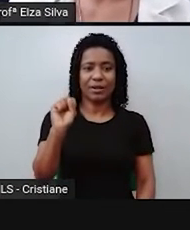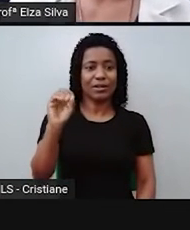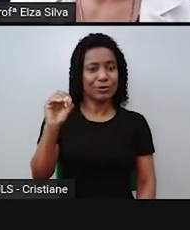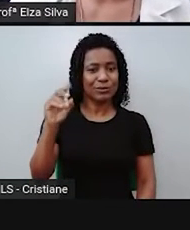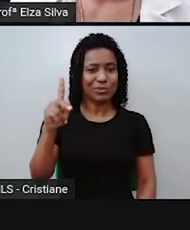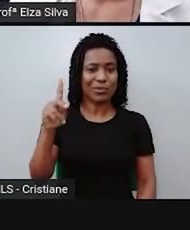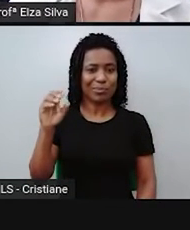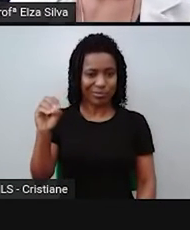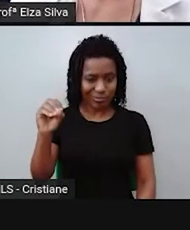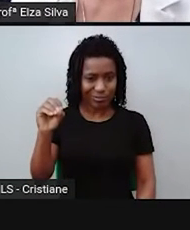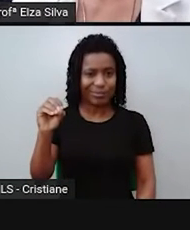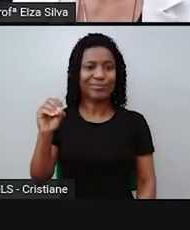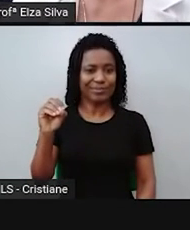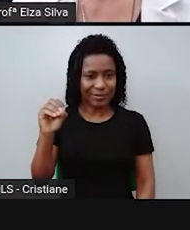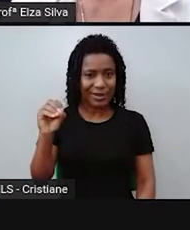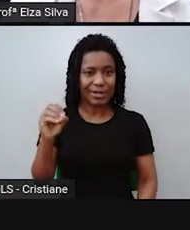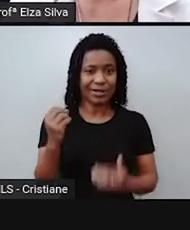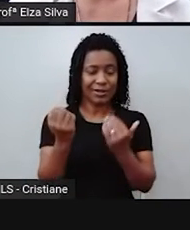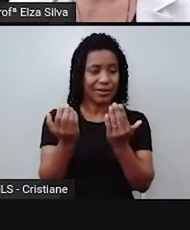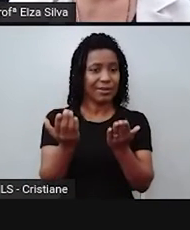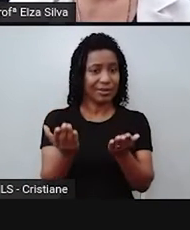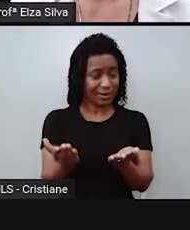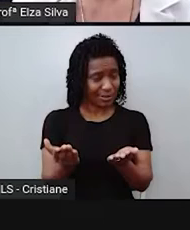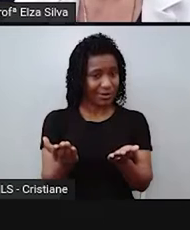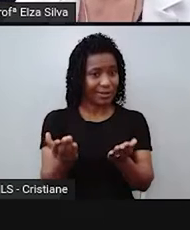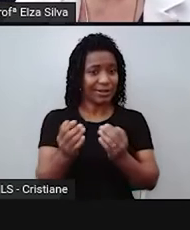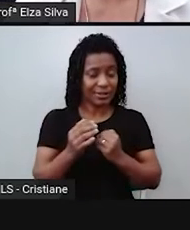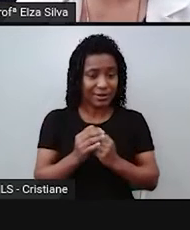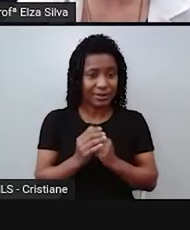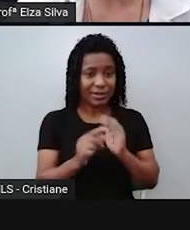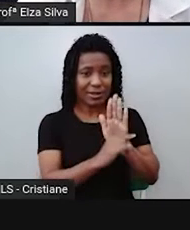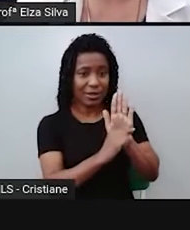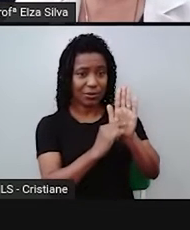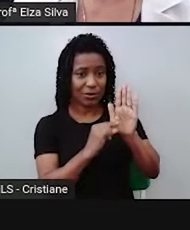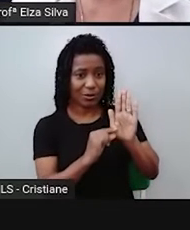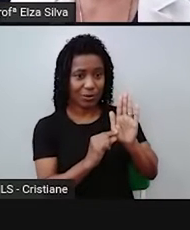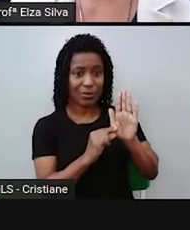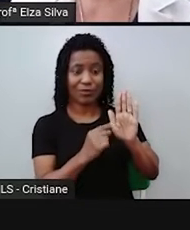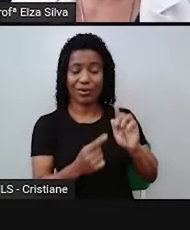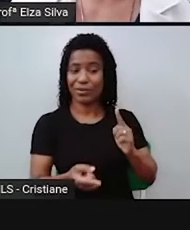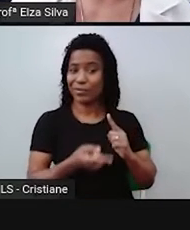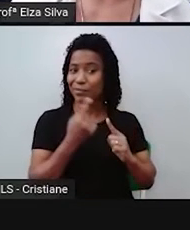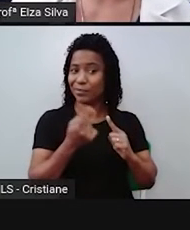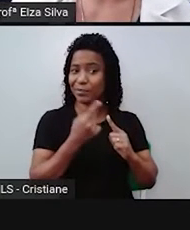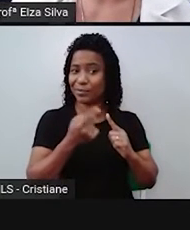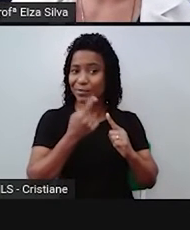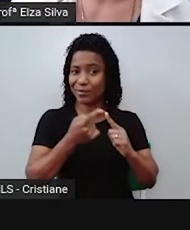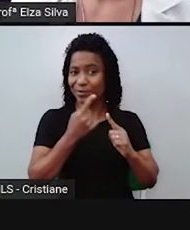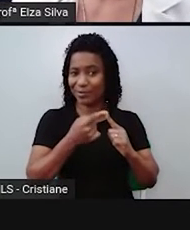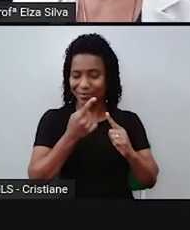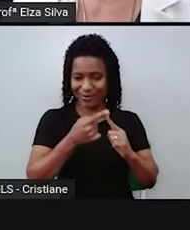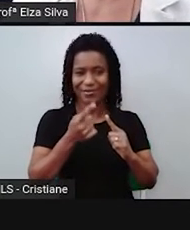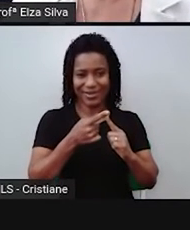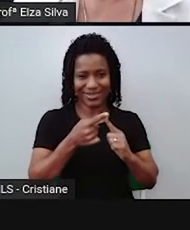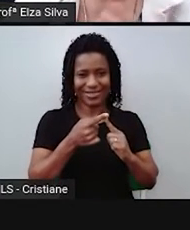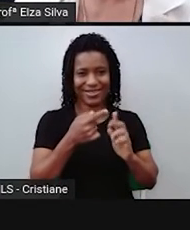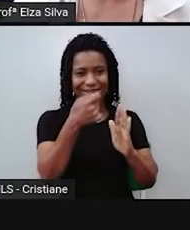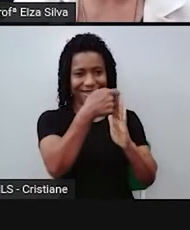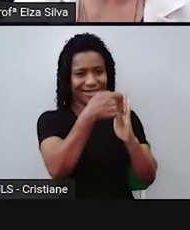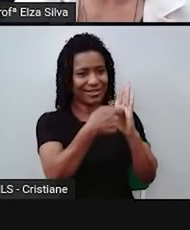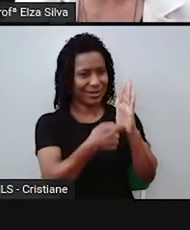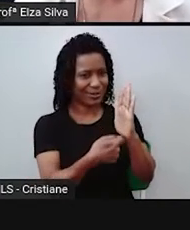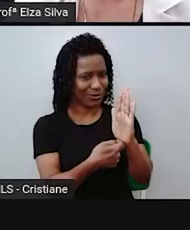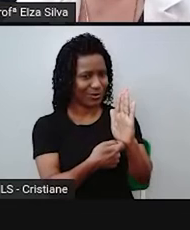Exopo, é que consta na história como um dos primeiros escritores de fábula. Mas nós temos